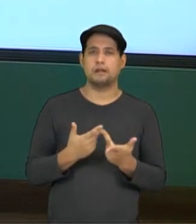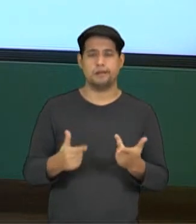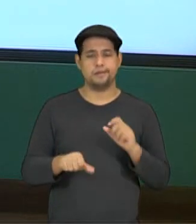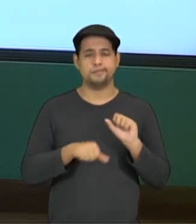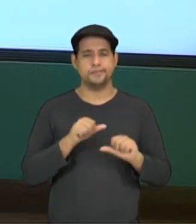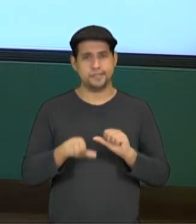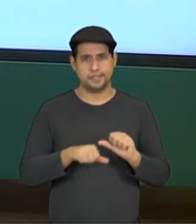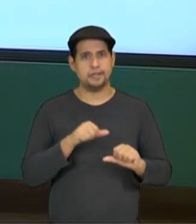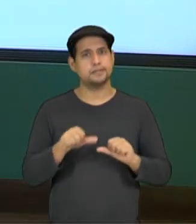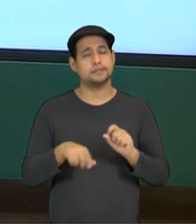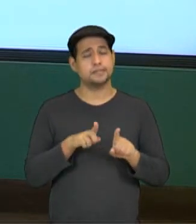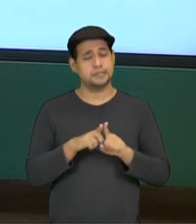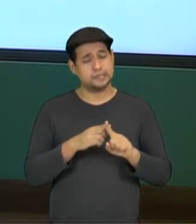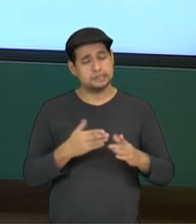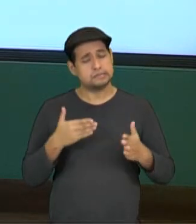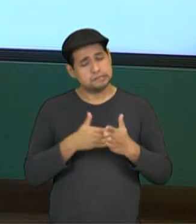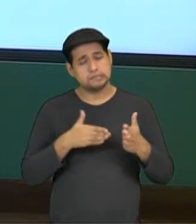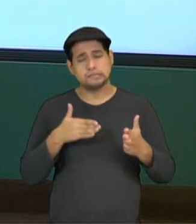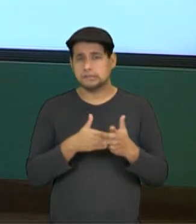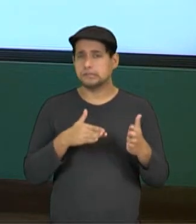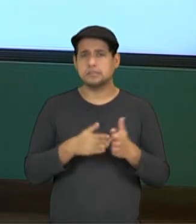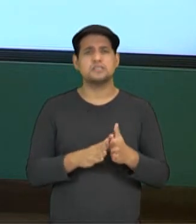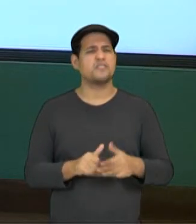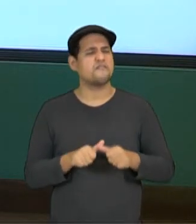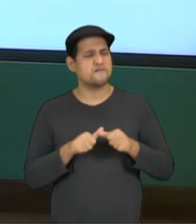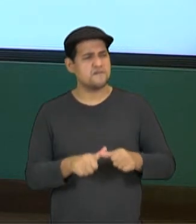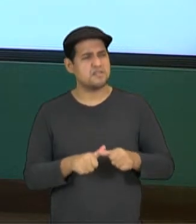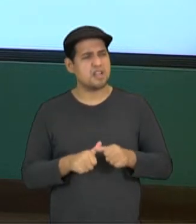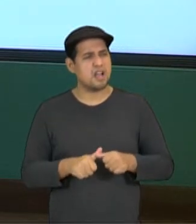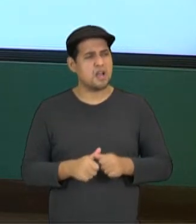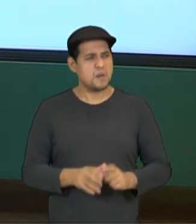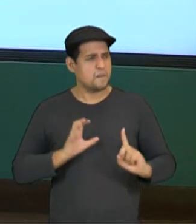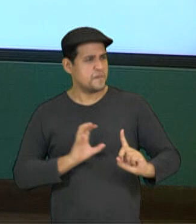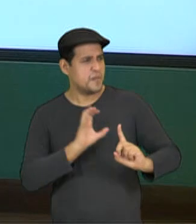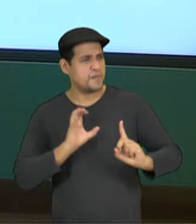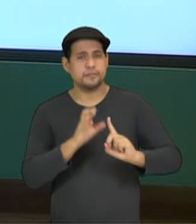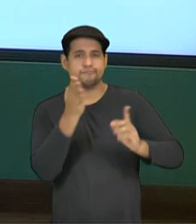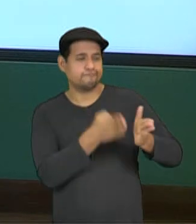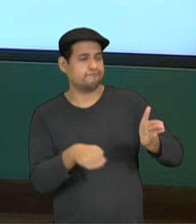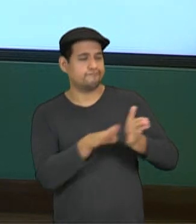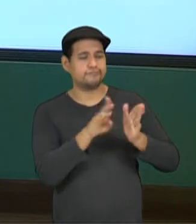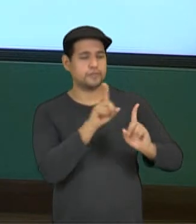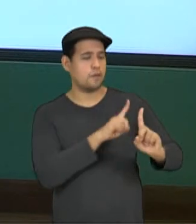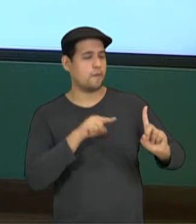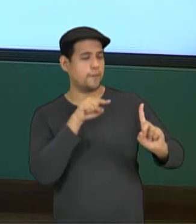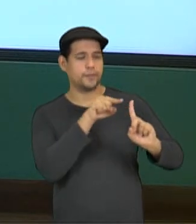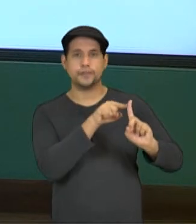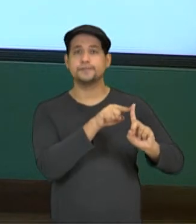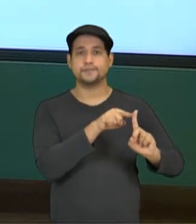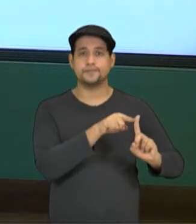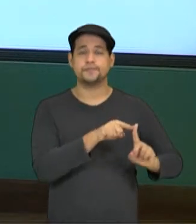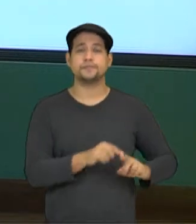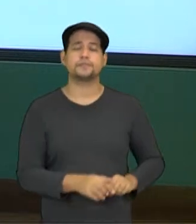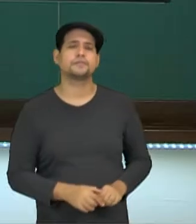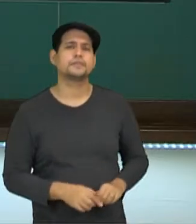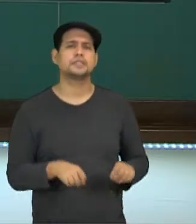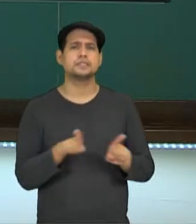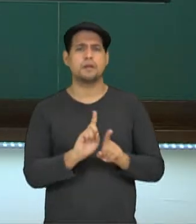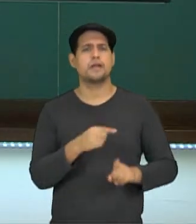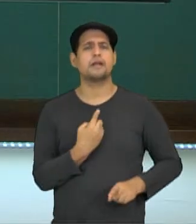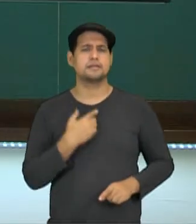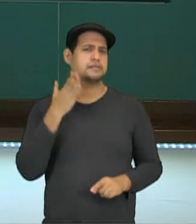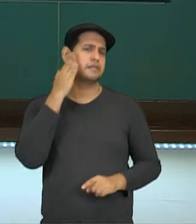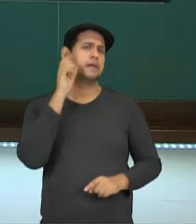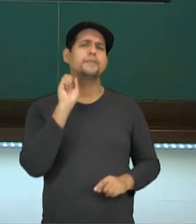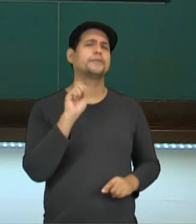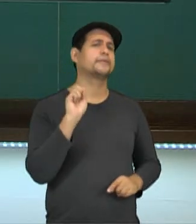mudanças, superar os obstáculos, resistir às pressões para atingir os nossos objetivos. E a gente sabe